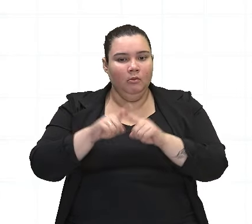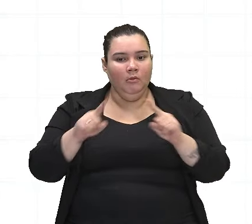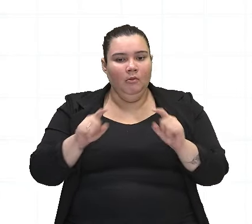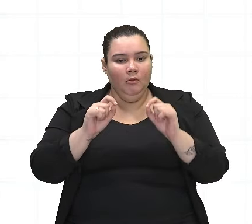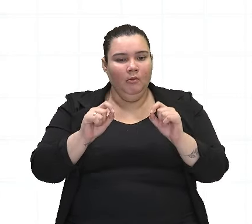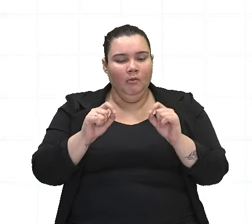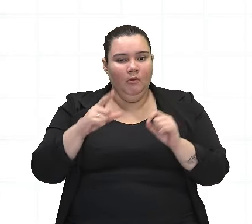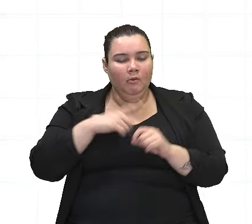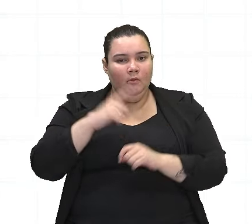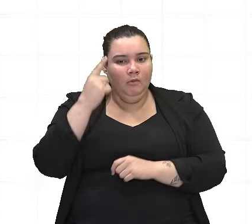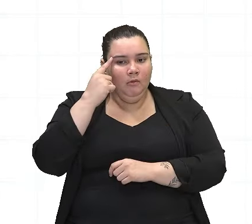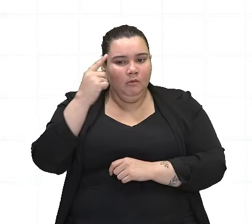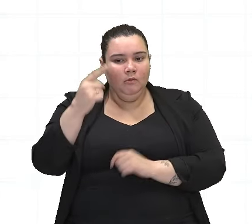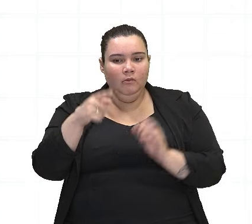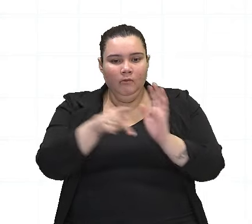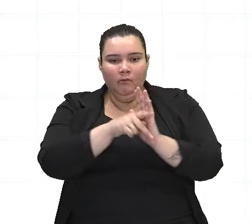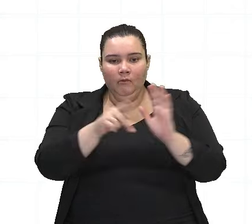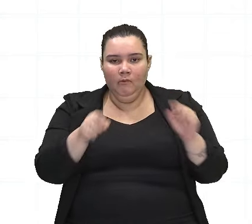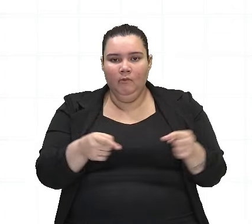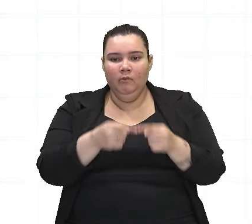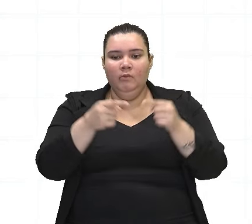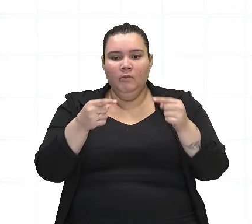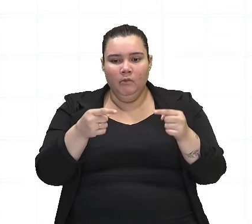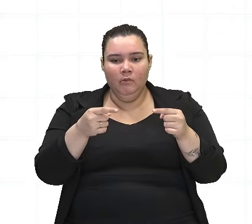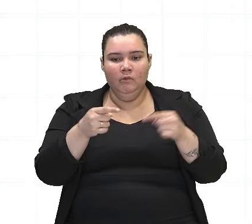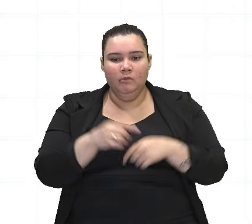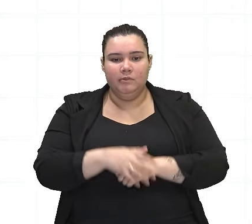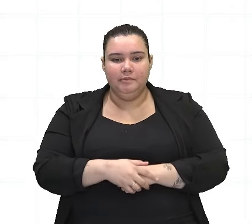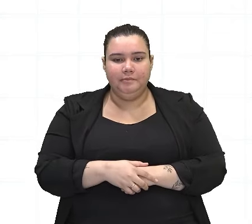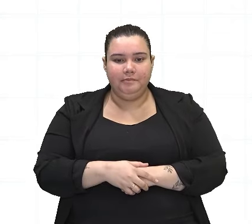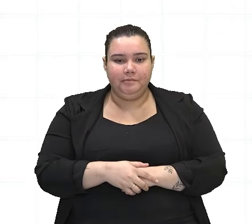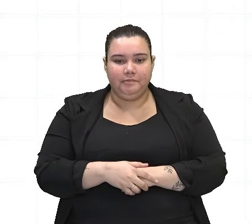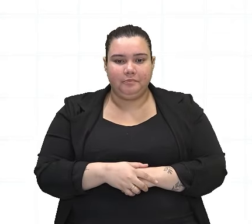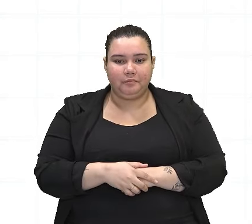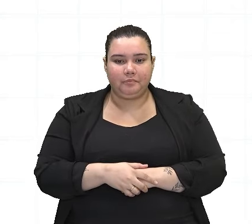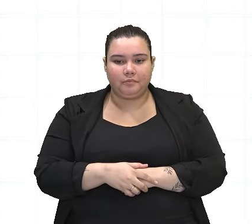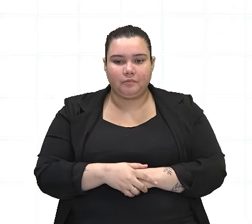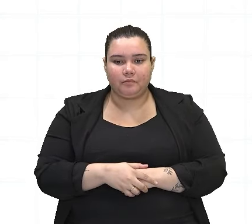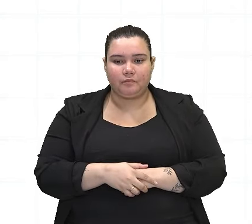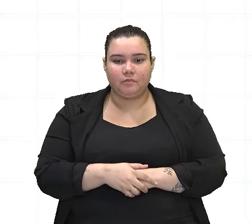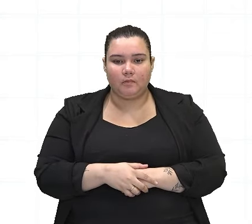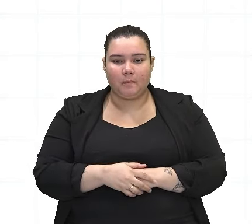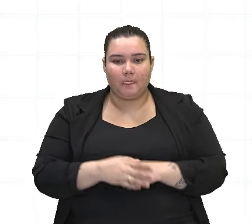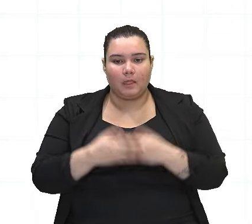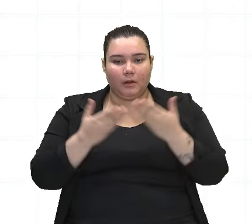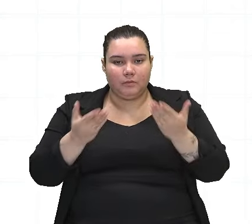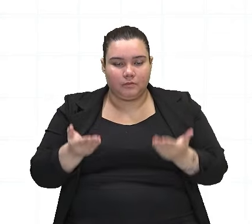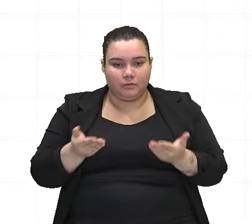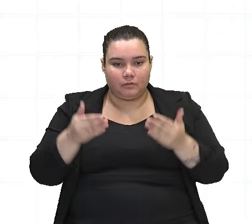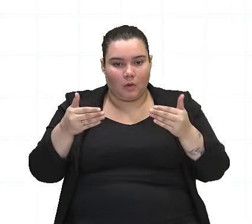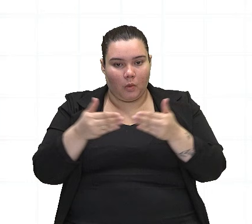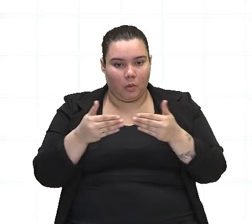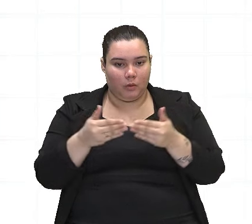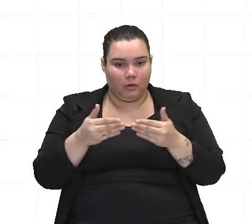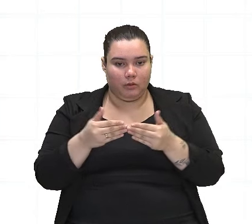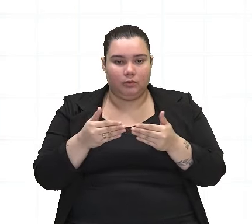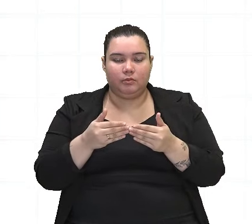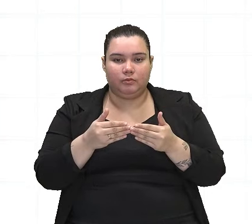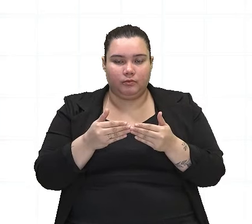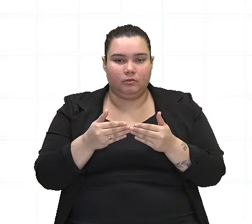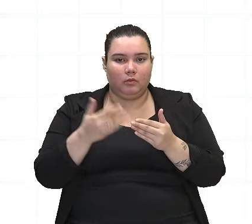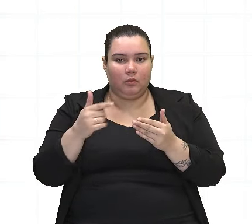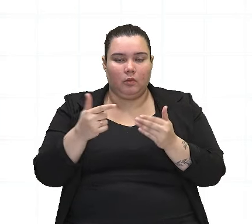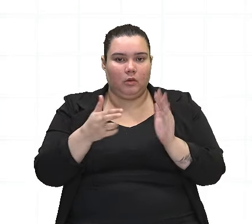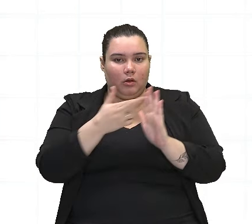mas pelas ideias que são associadas a eles. Assim sendo, a concordância não